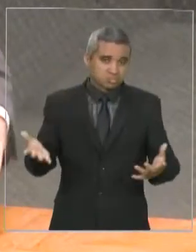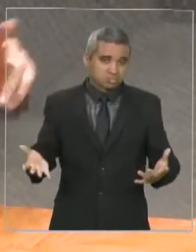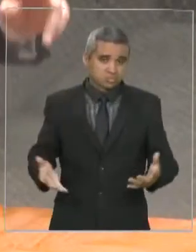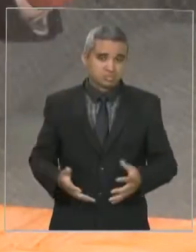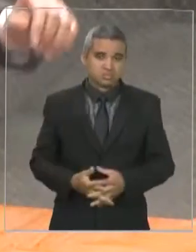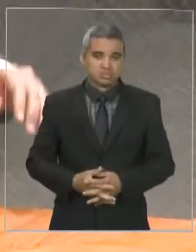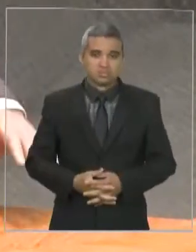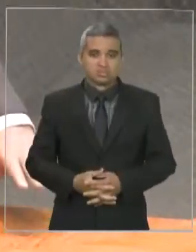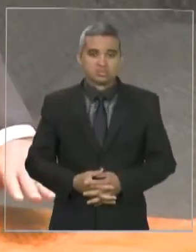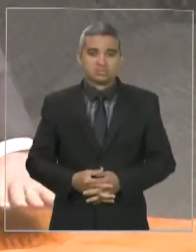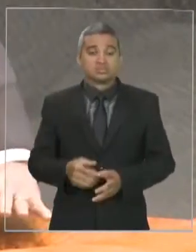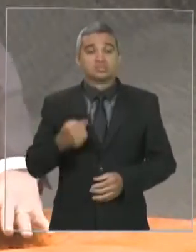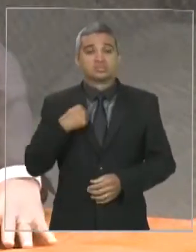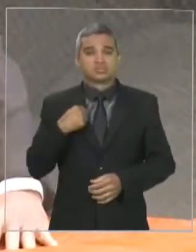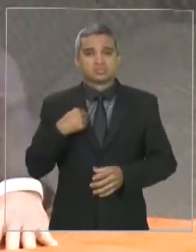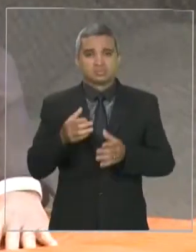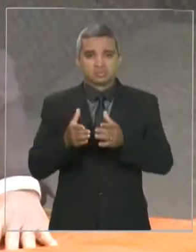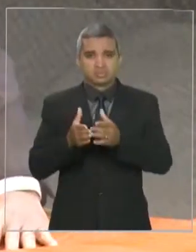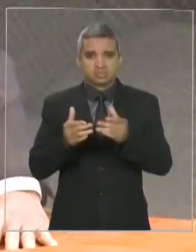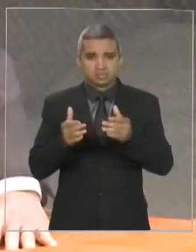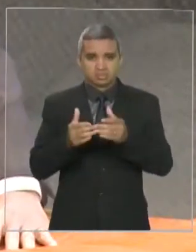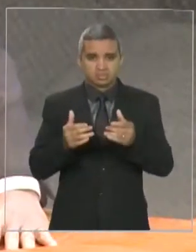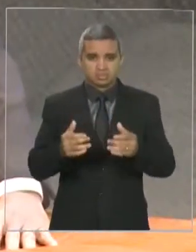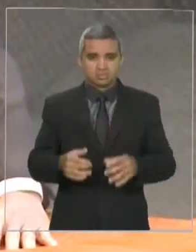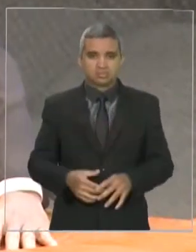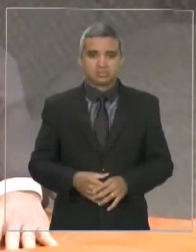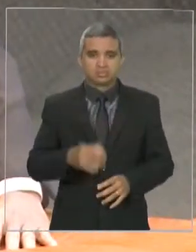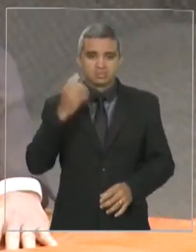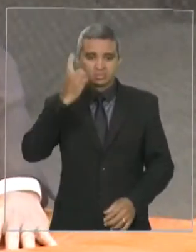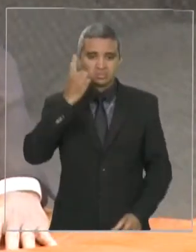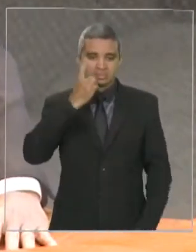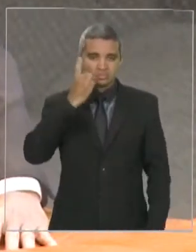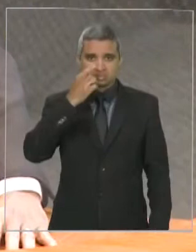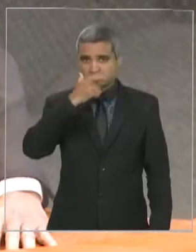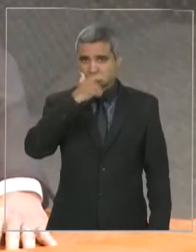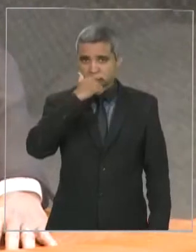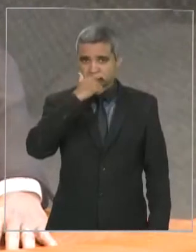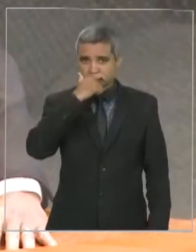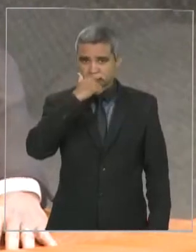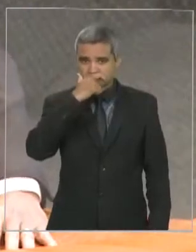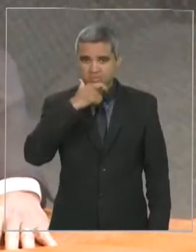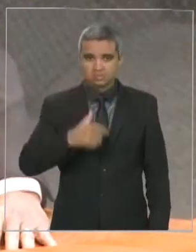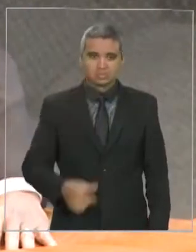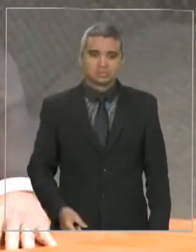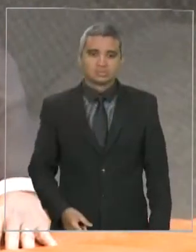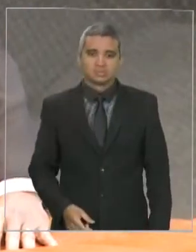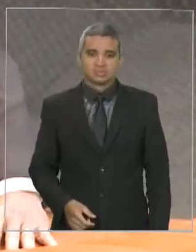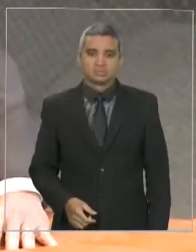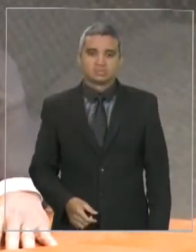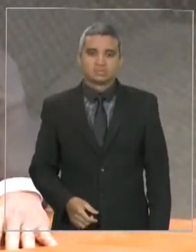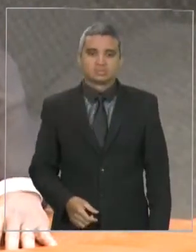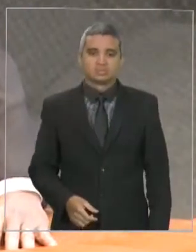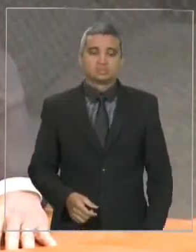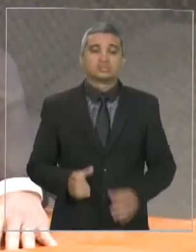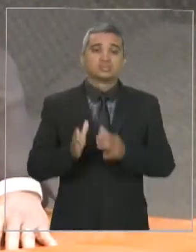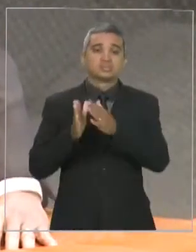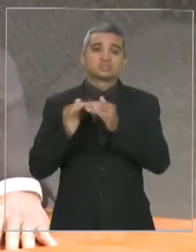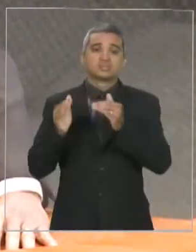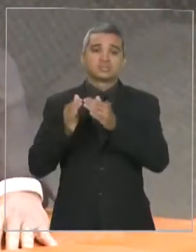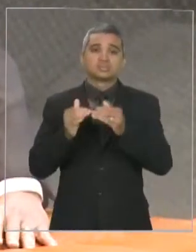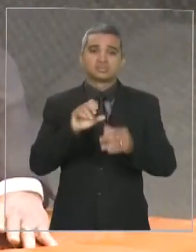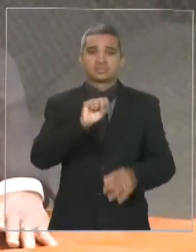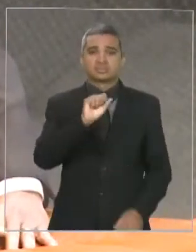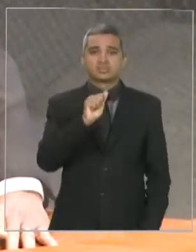Aí eu vou invocar, deputado César Pires, aqui, Santo Agostinho, quando